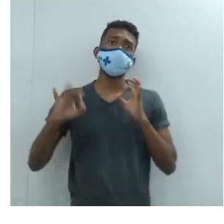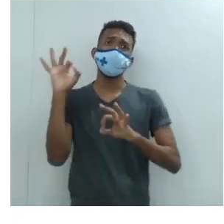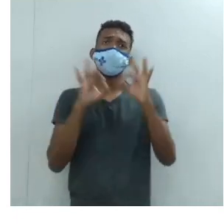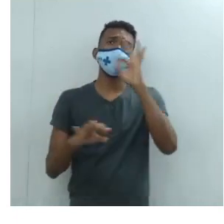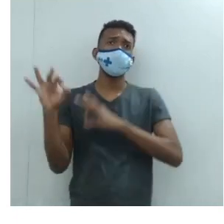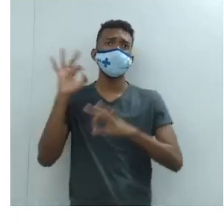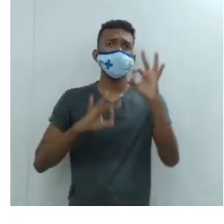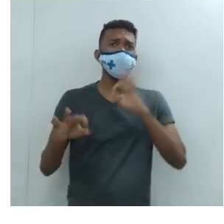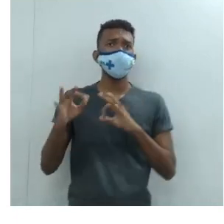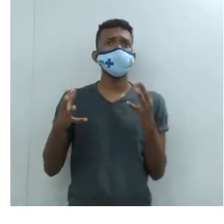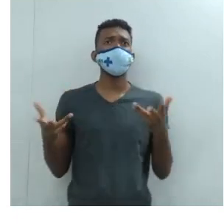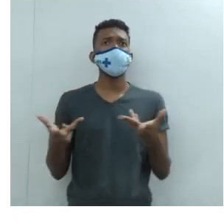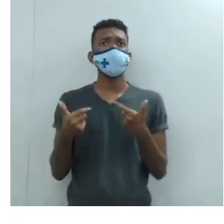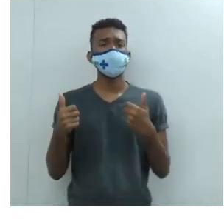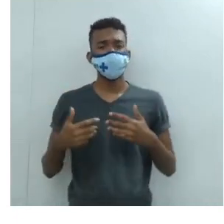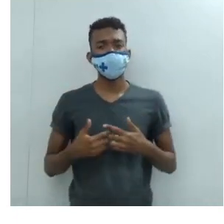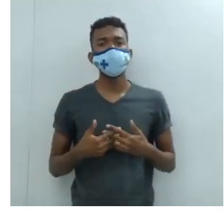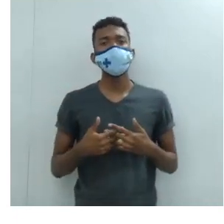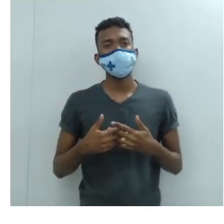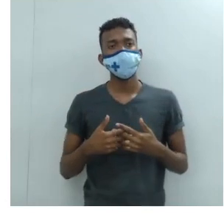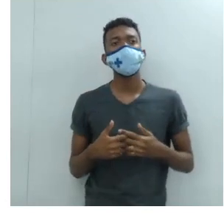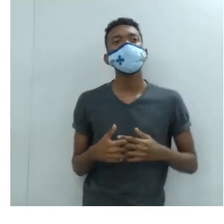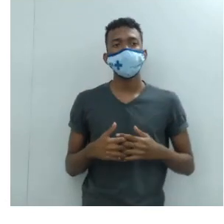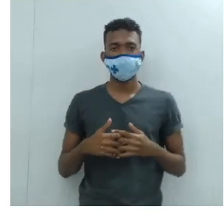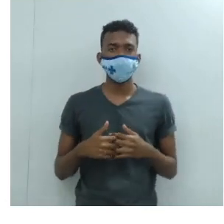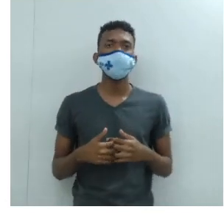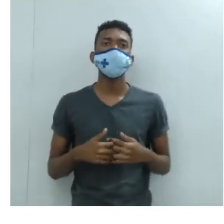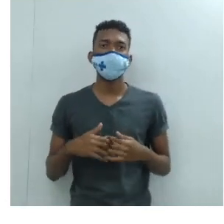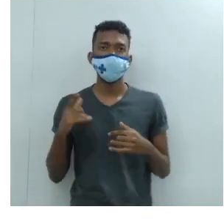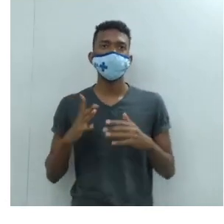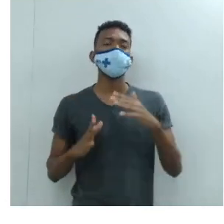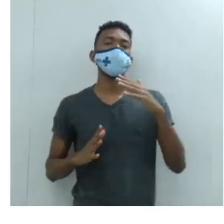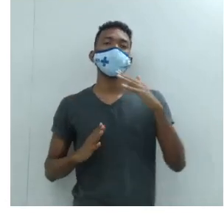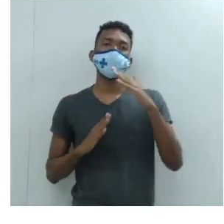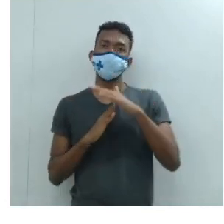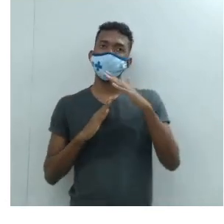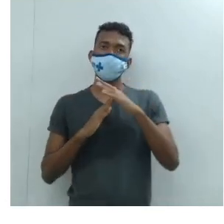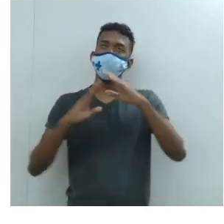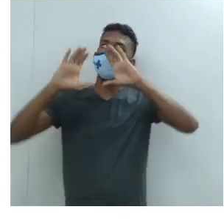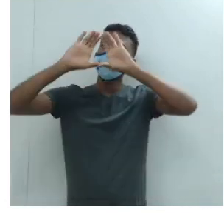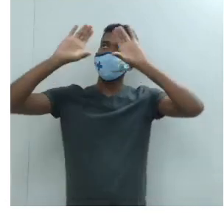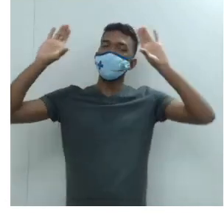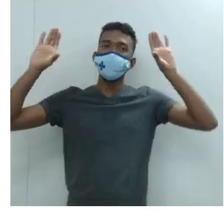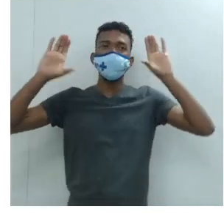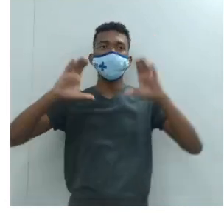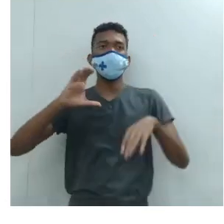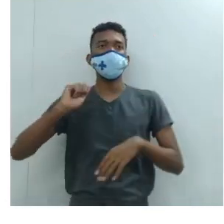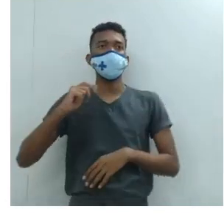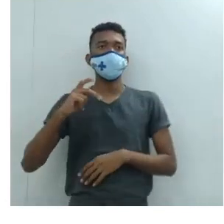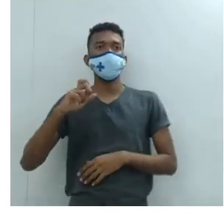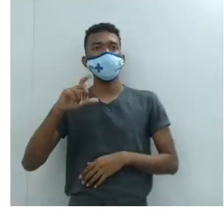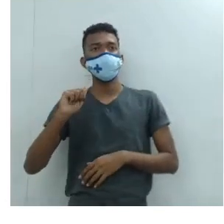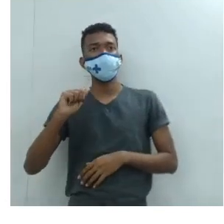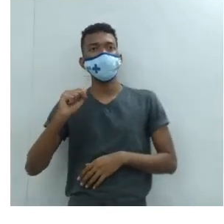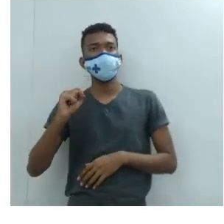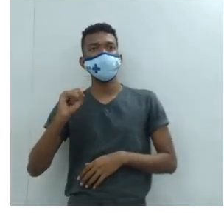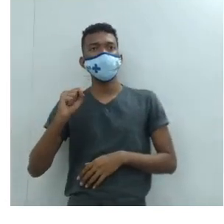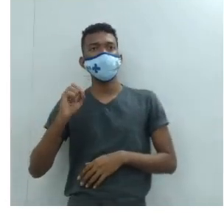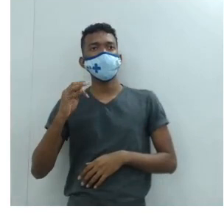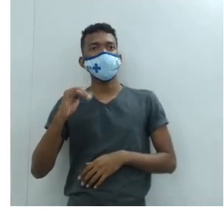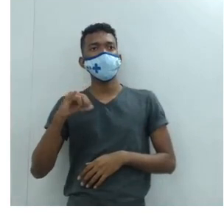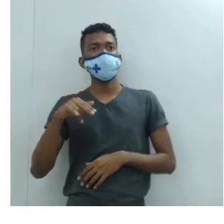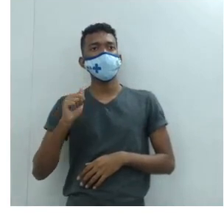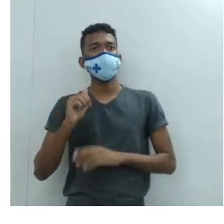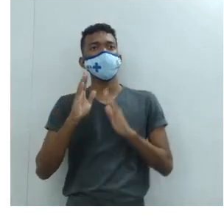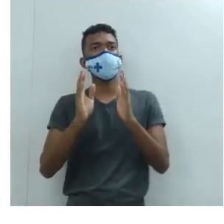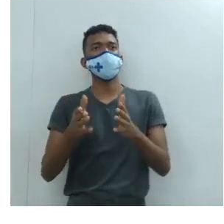compositor, compositivo, para o teto da Capela assistindo da Igreja de São Pedro lá no Vaticano.